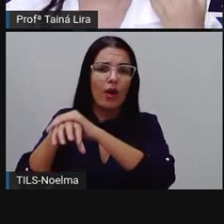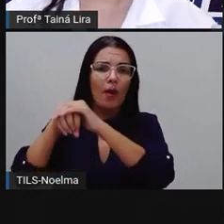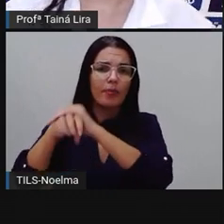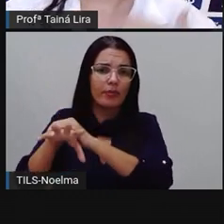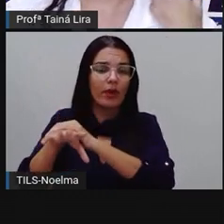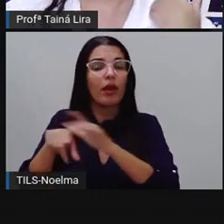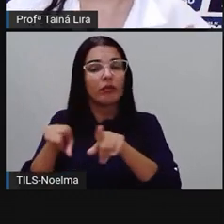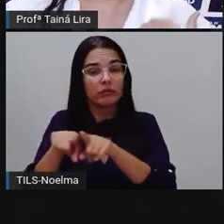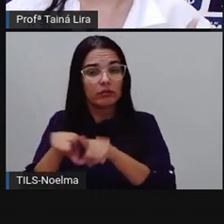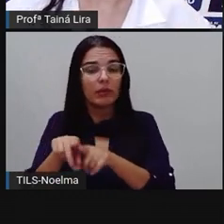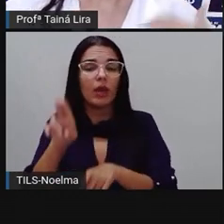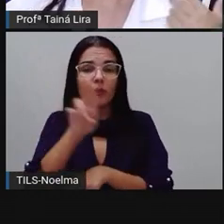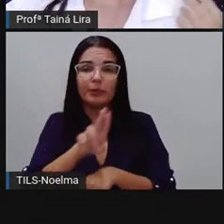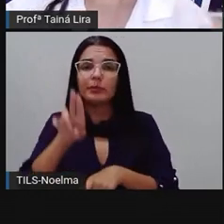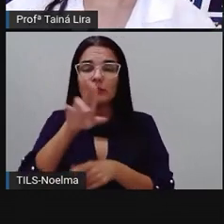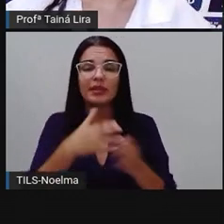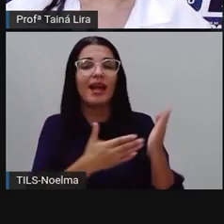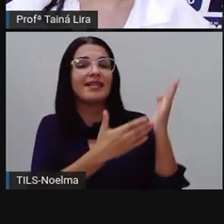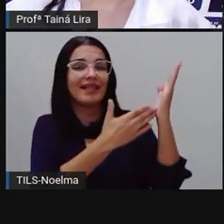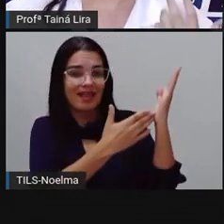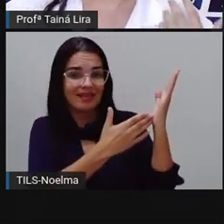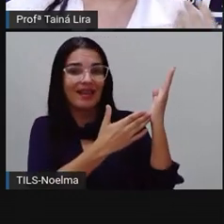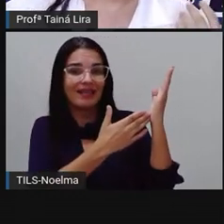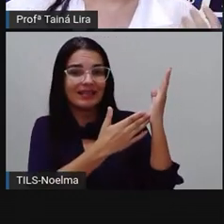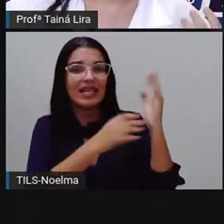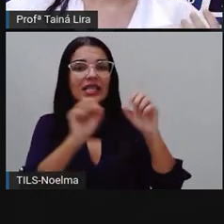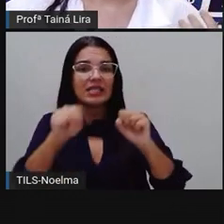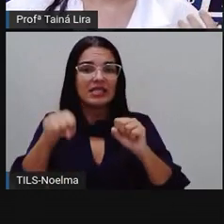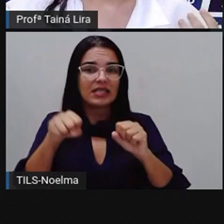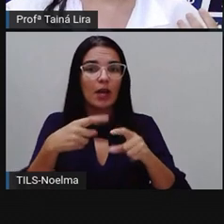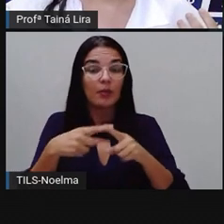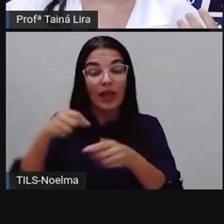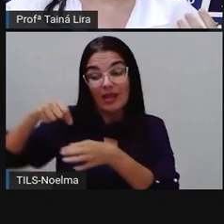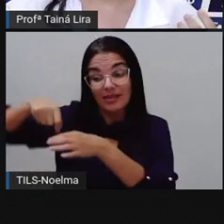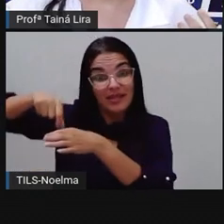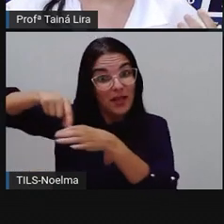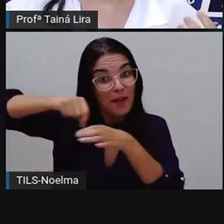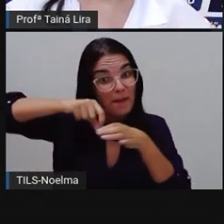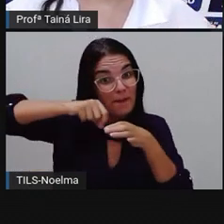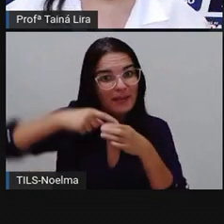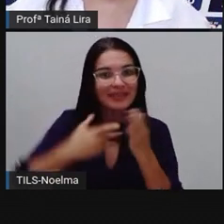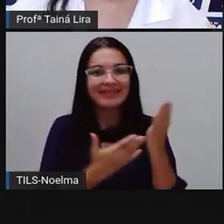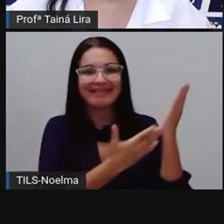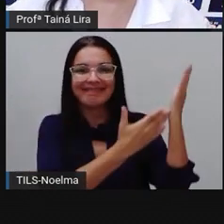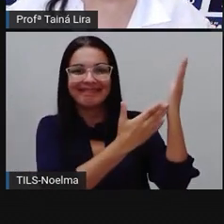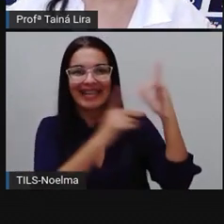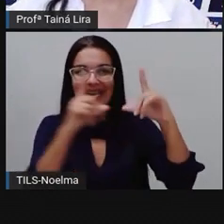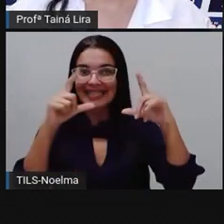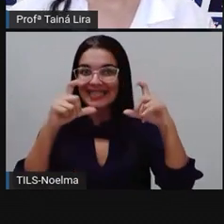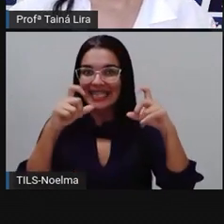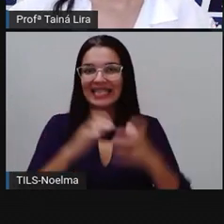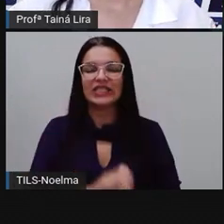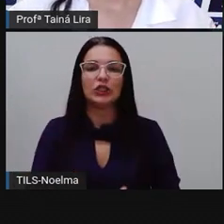utilizam aí o chá de erva doce, que é feito com as sementes. Olha lá a imagem das sementes.